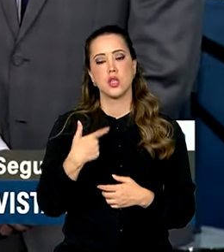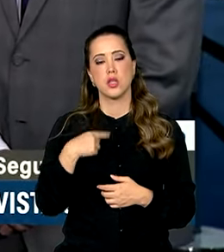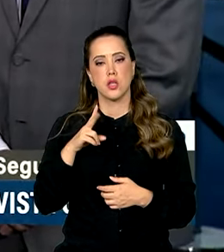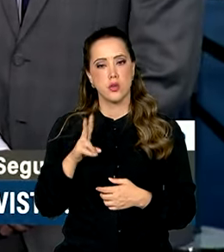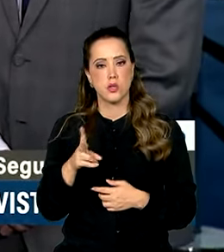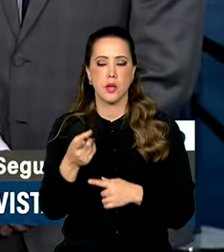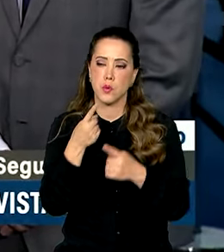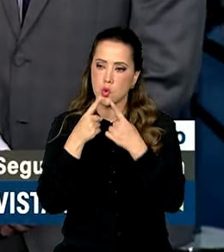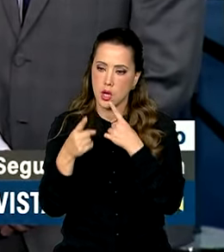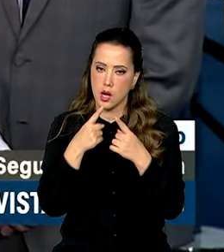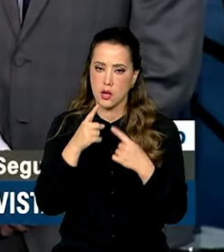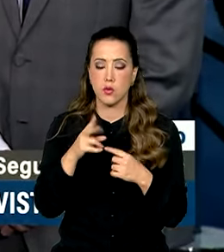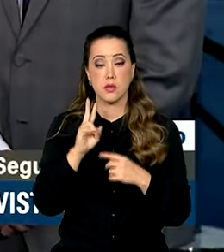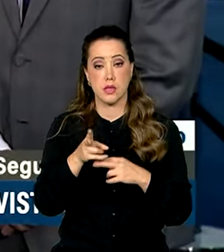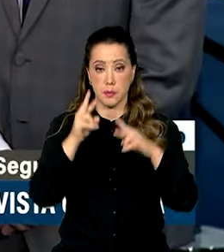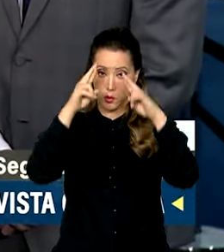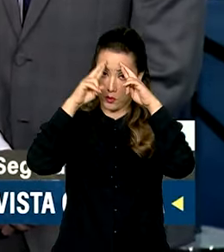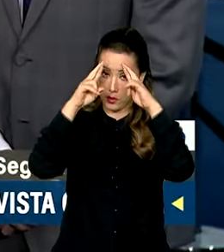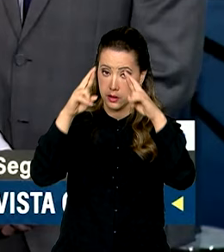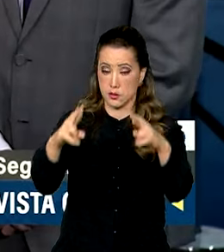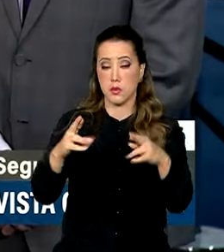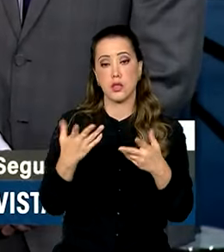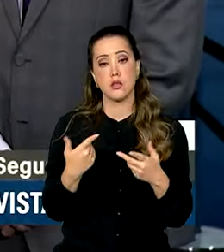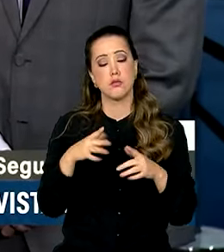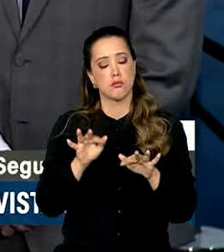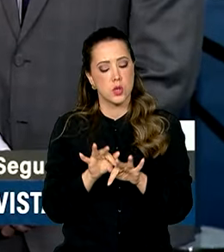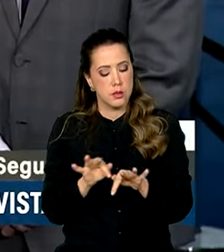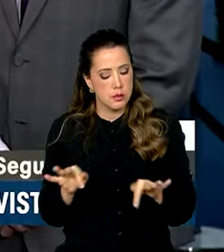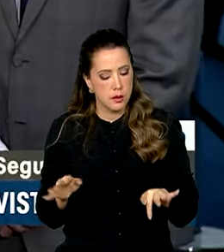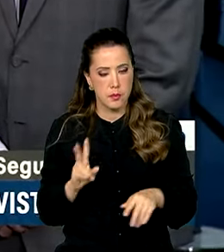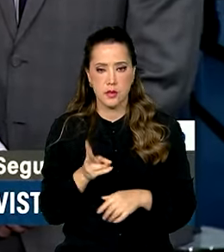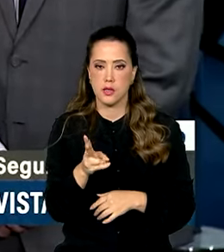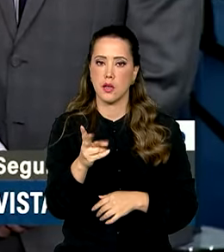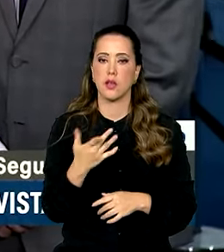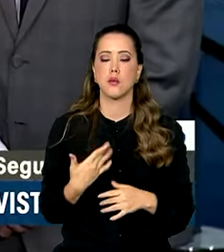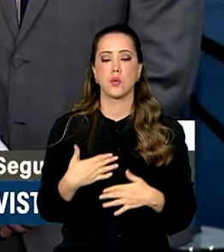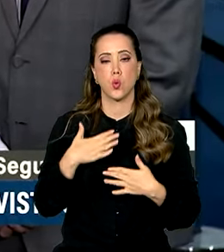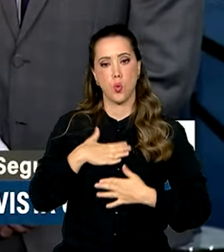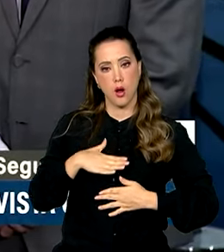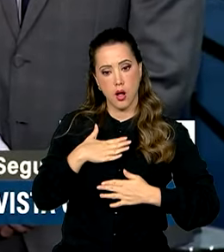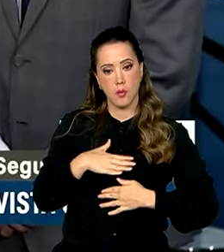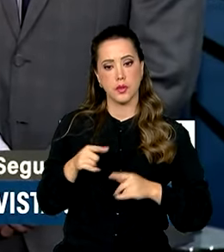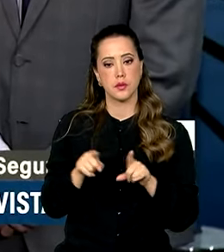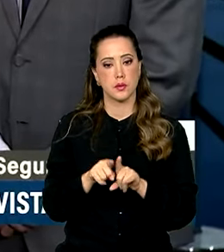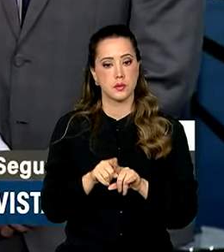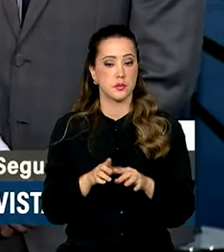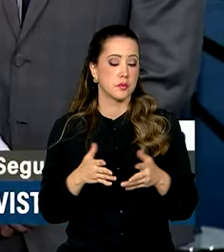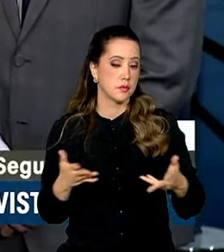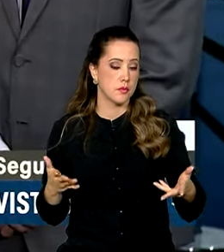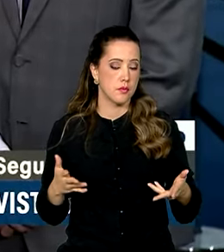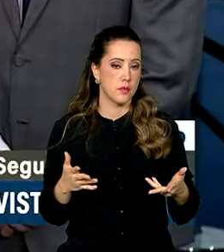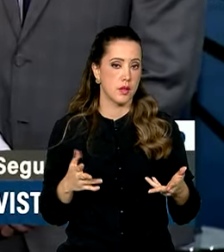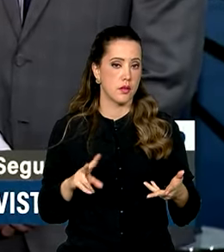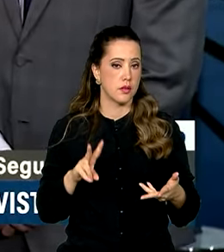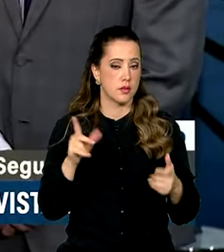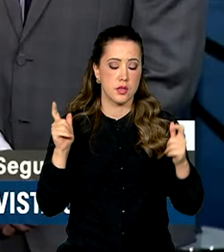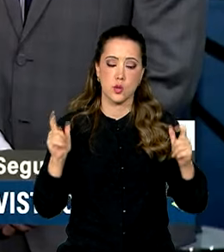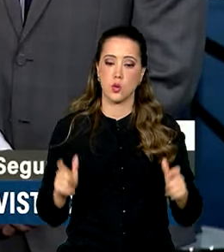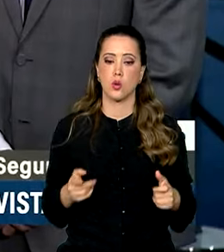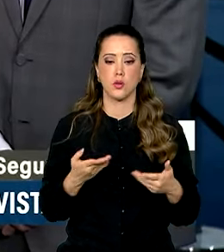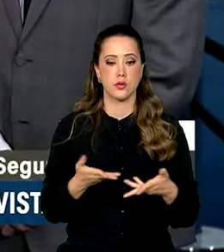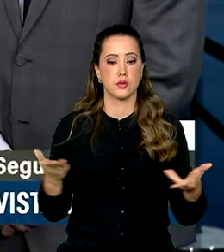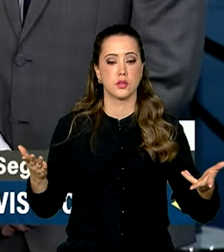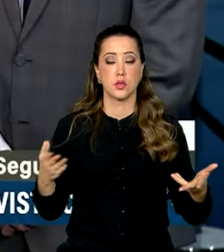feito esse diálogo sempre com muito respeito, com muita humildade, muita ponderação acerca desse lugar